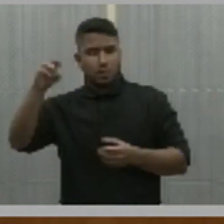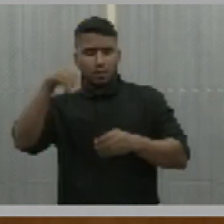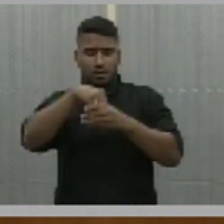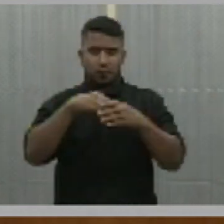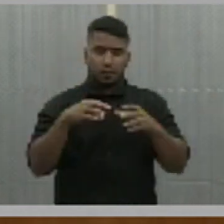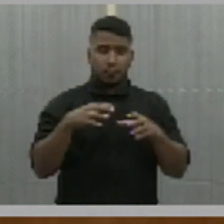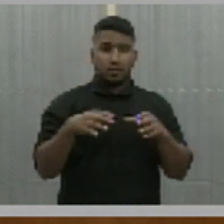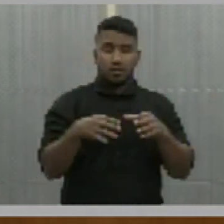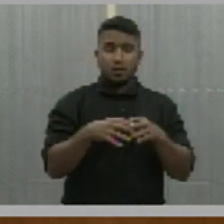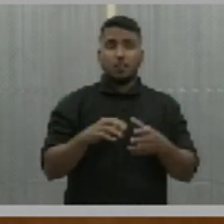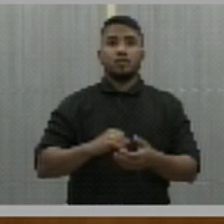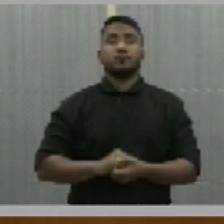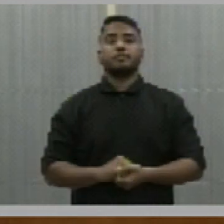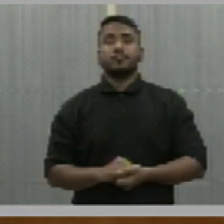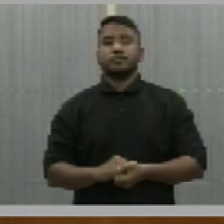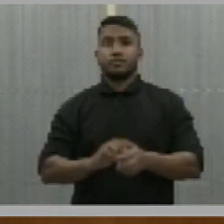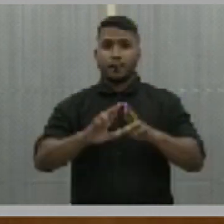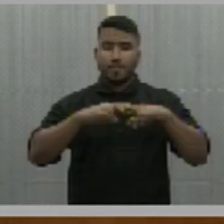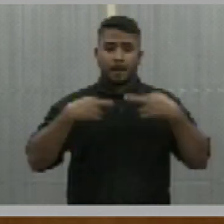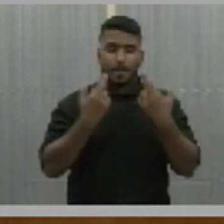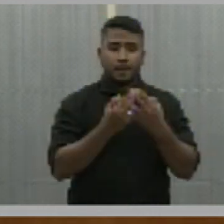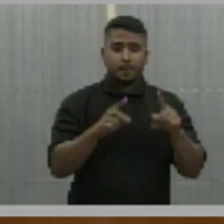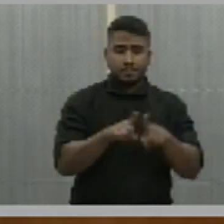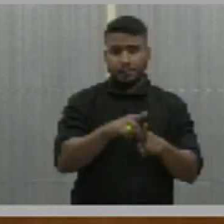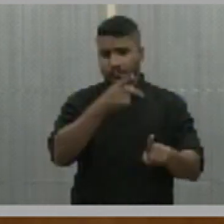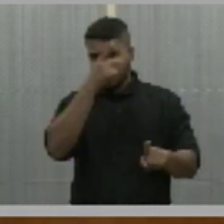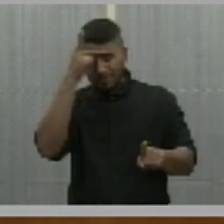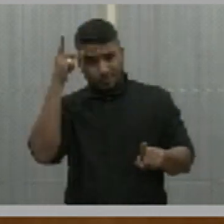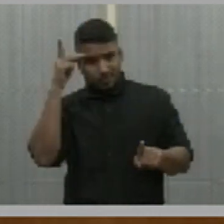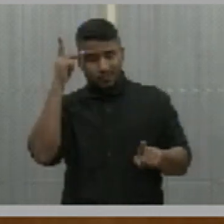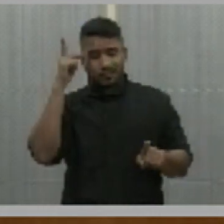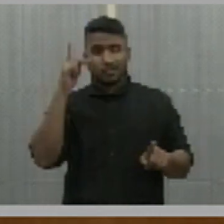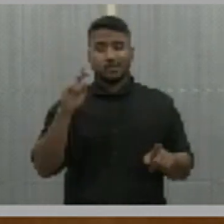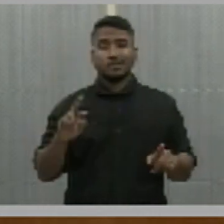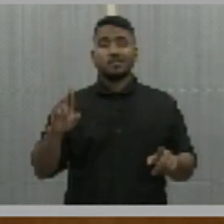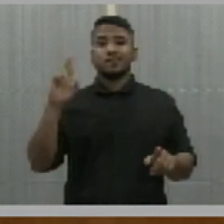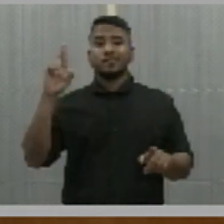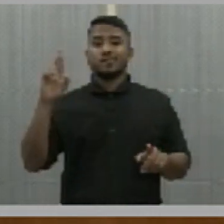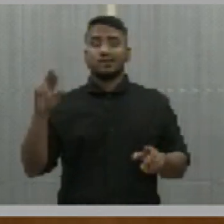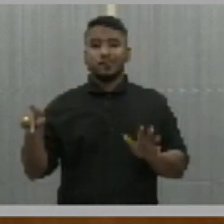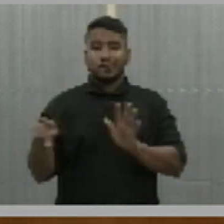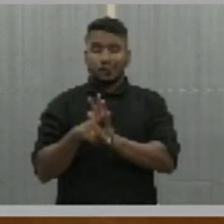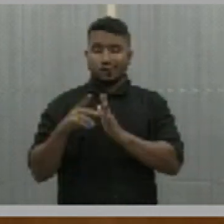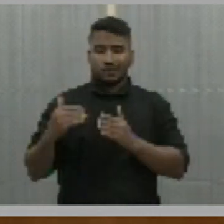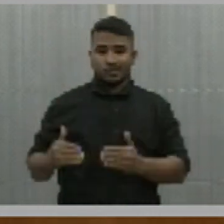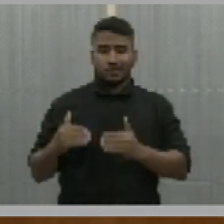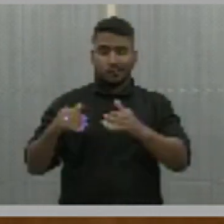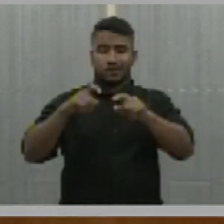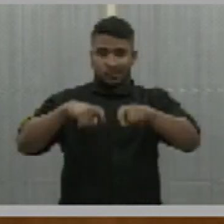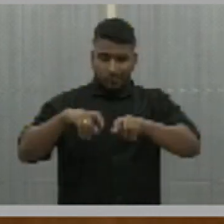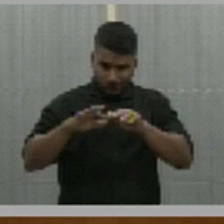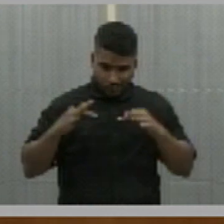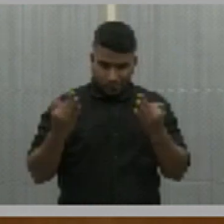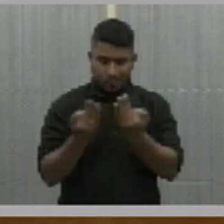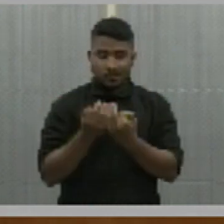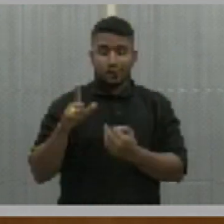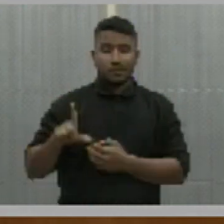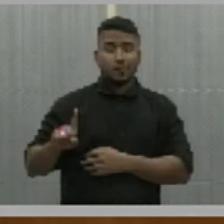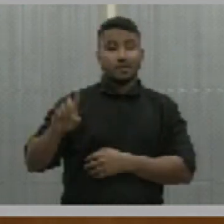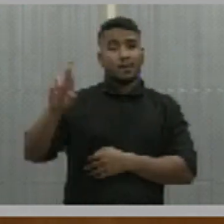pesquisadores, reuniu também pessoas da Secretaria da Agricultura Familiar e